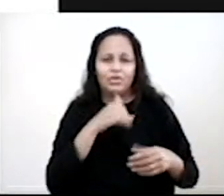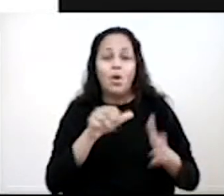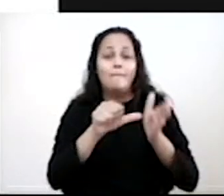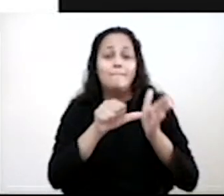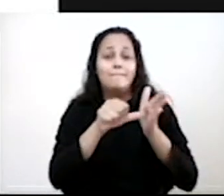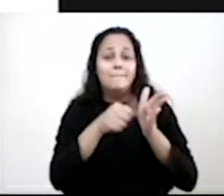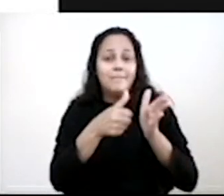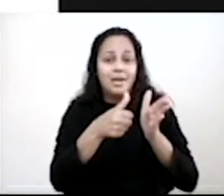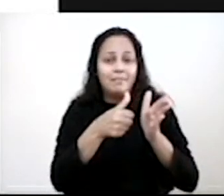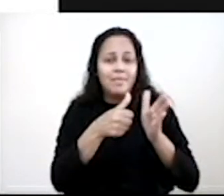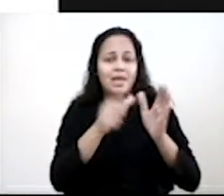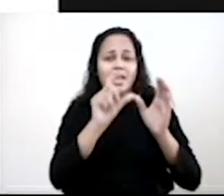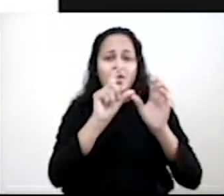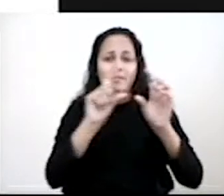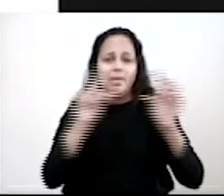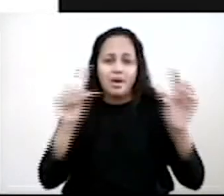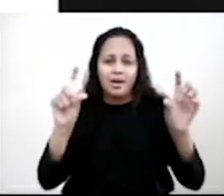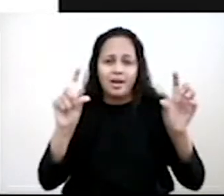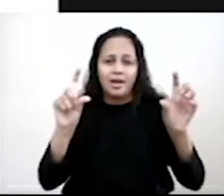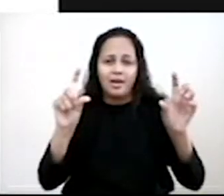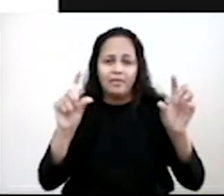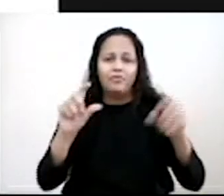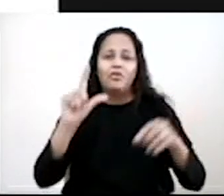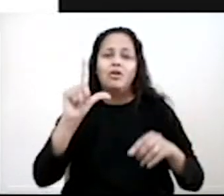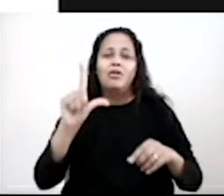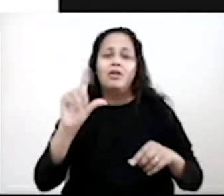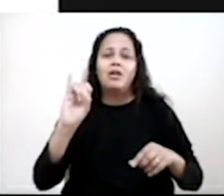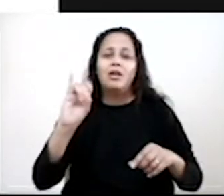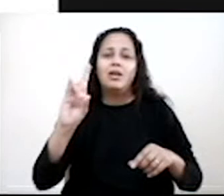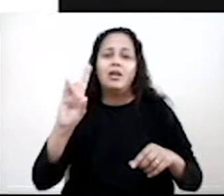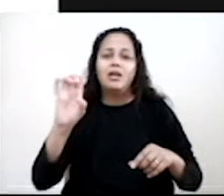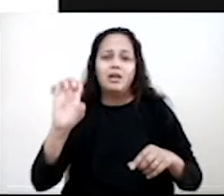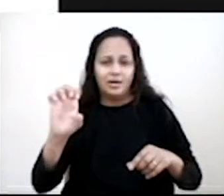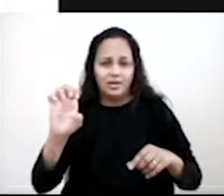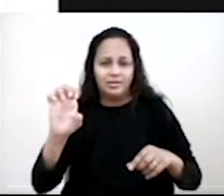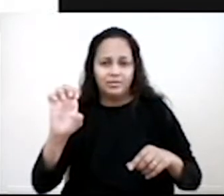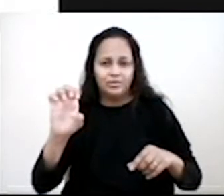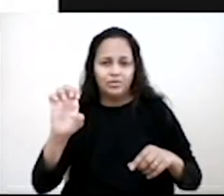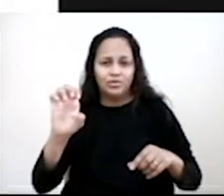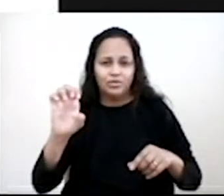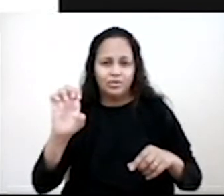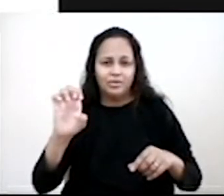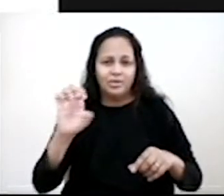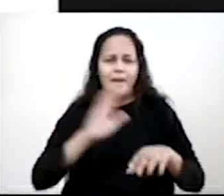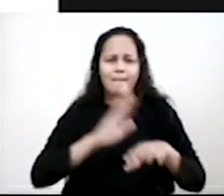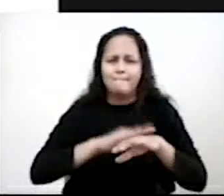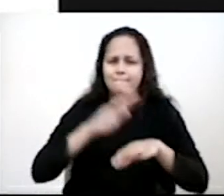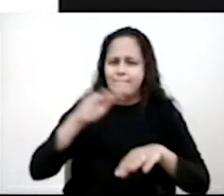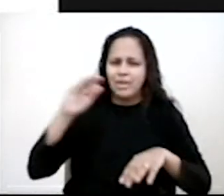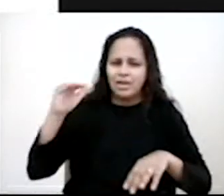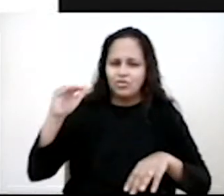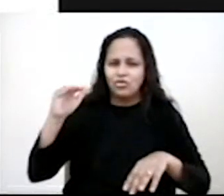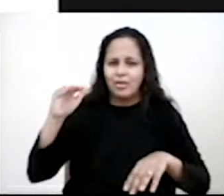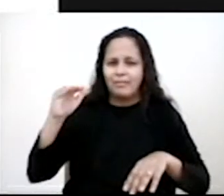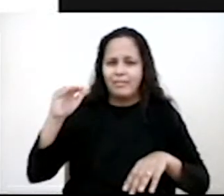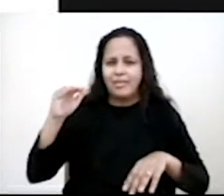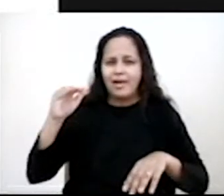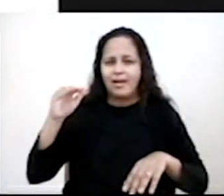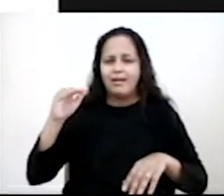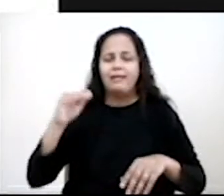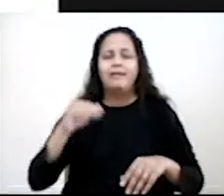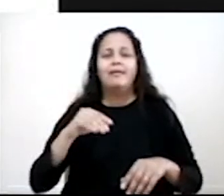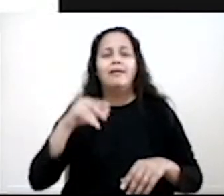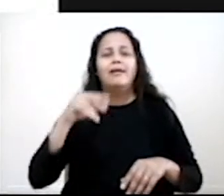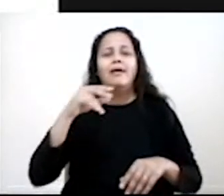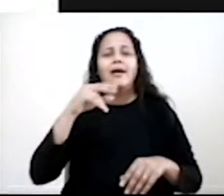nós chamamos de lide. Ele tem a função de prender o leitor, né? De captar o leitor. E esse tipo de lide aqui